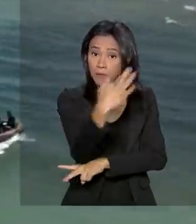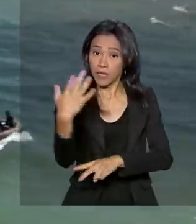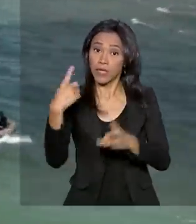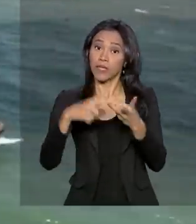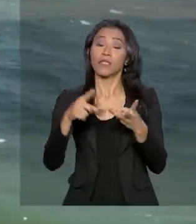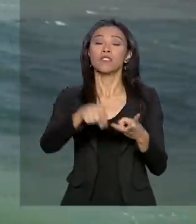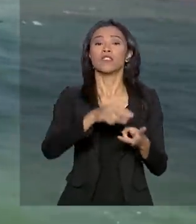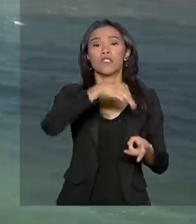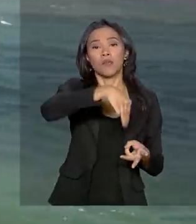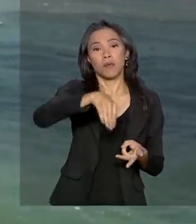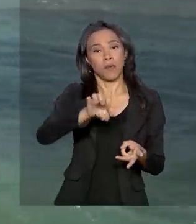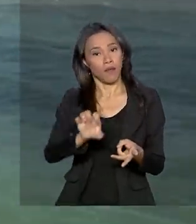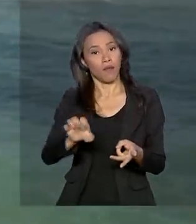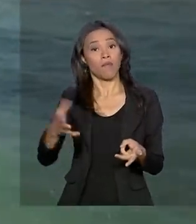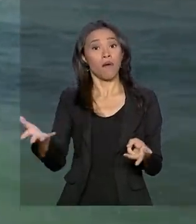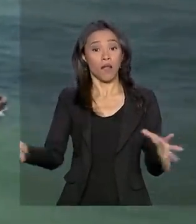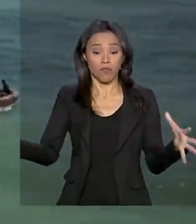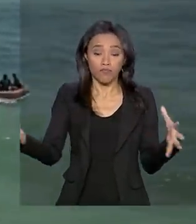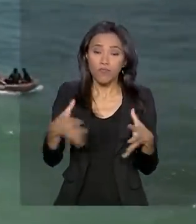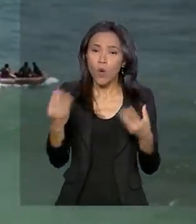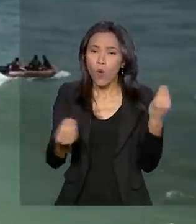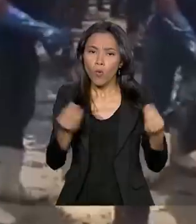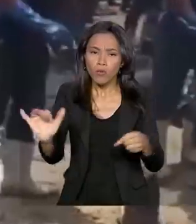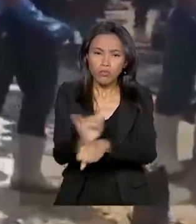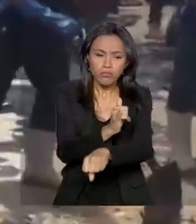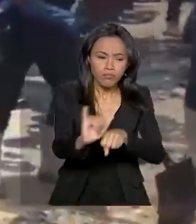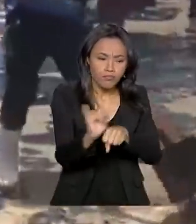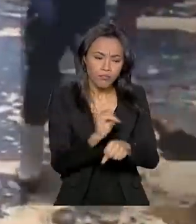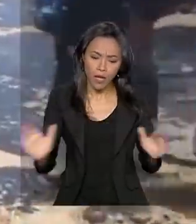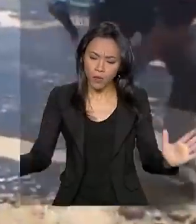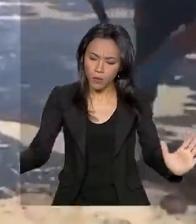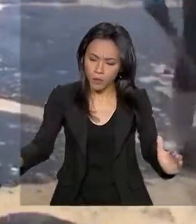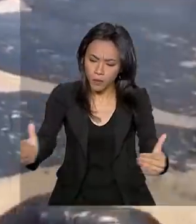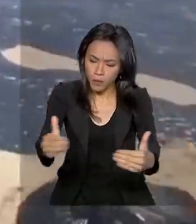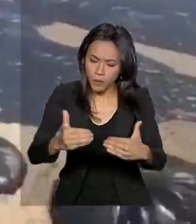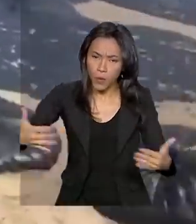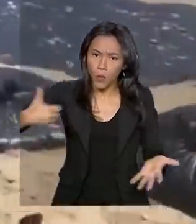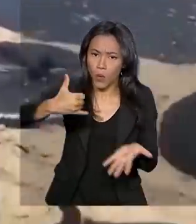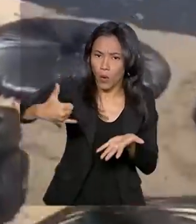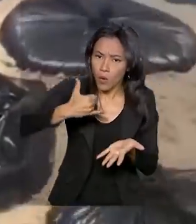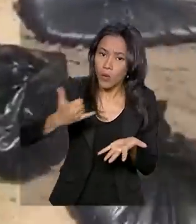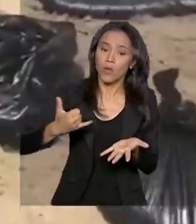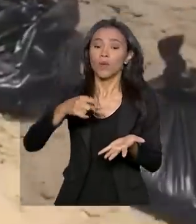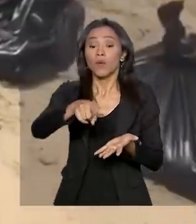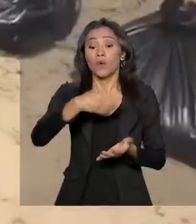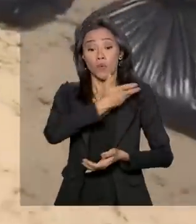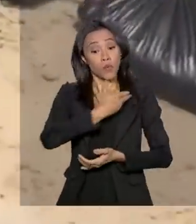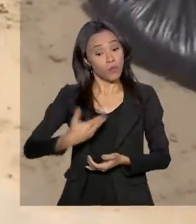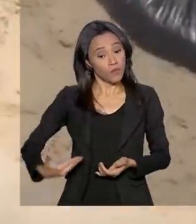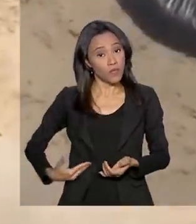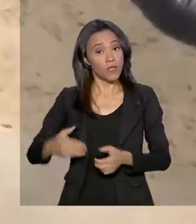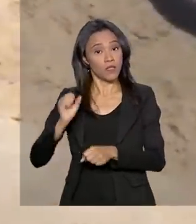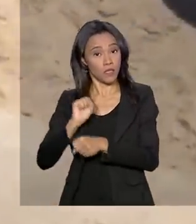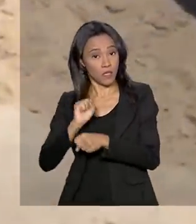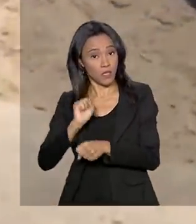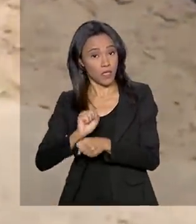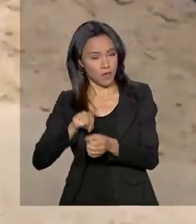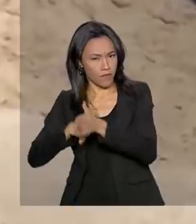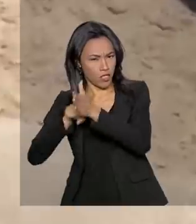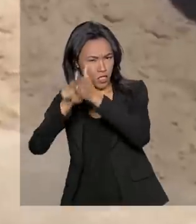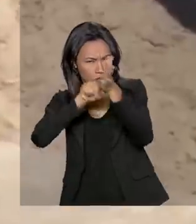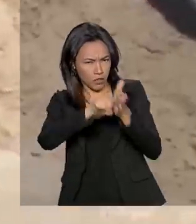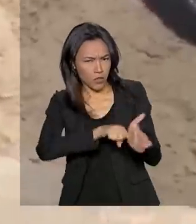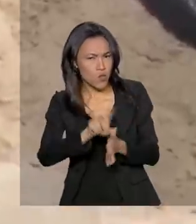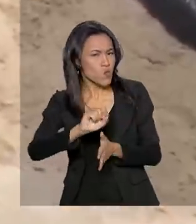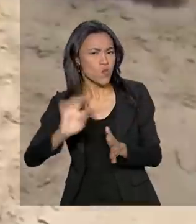avaliar o trabalho de contenção do óleo. Mourão disse que o governo aguarda as investigações e que desde o